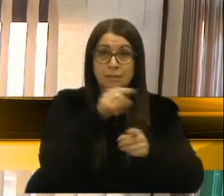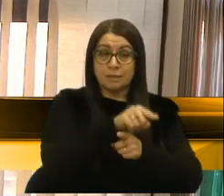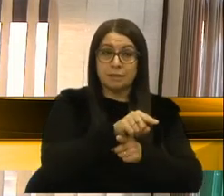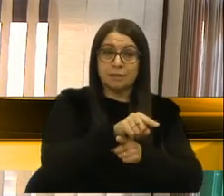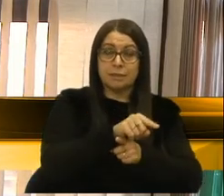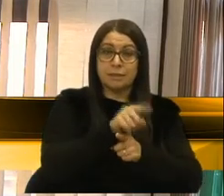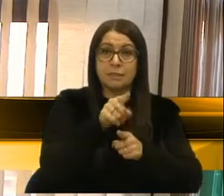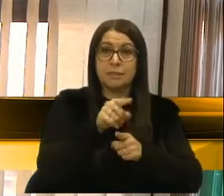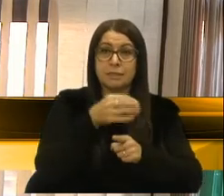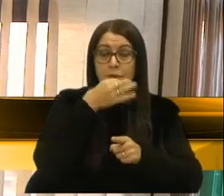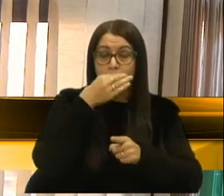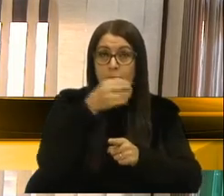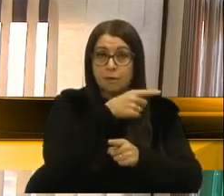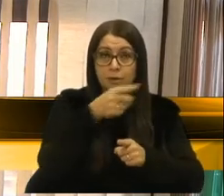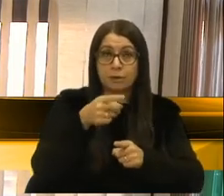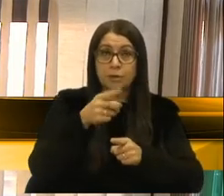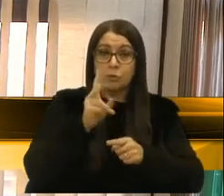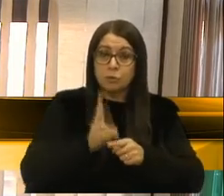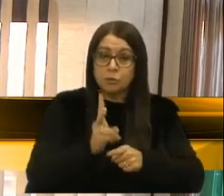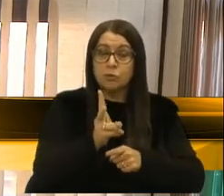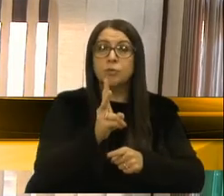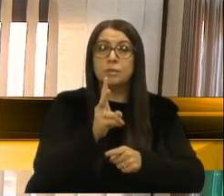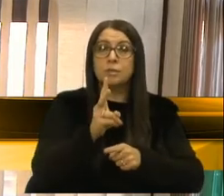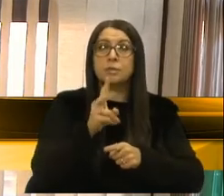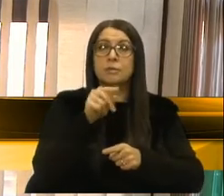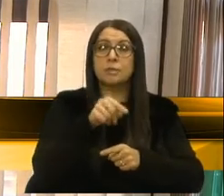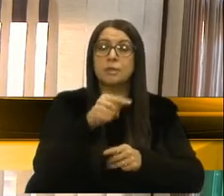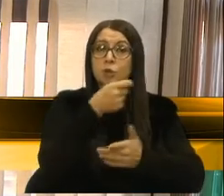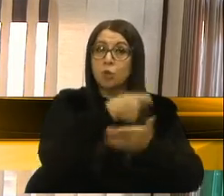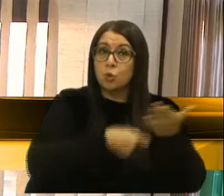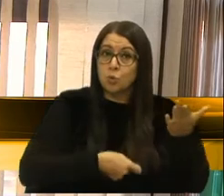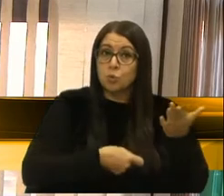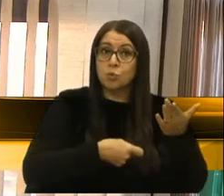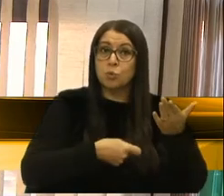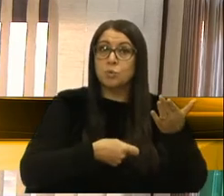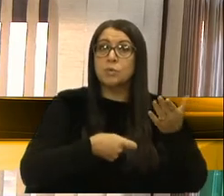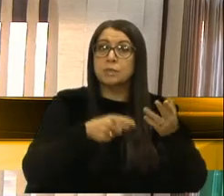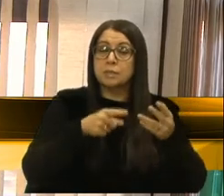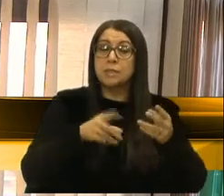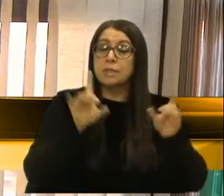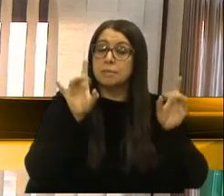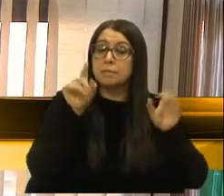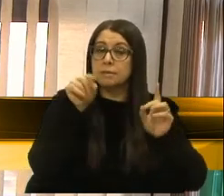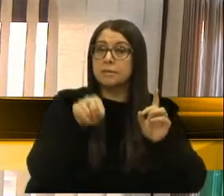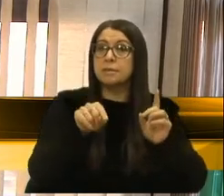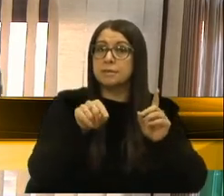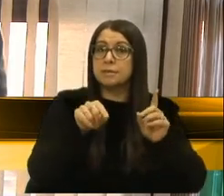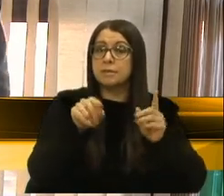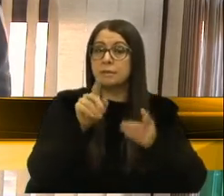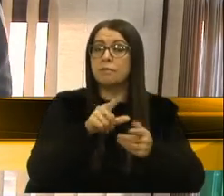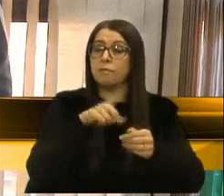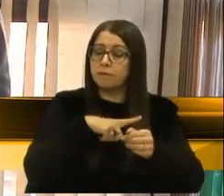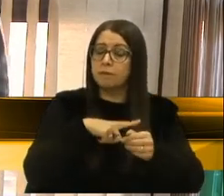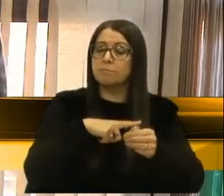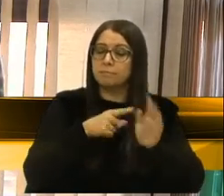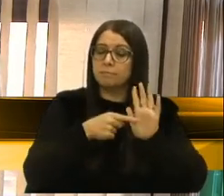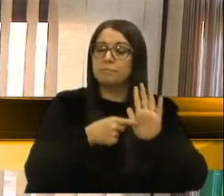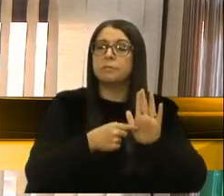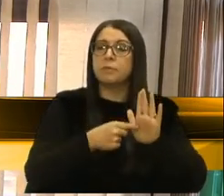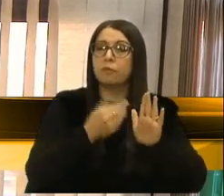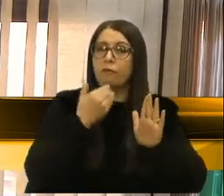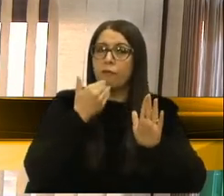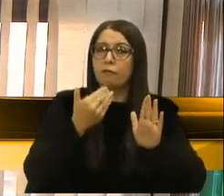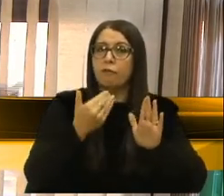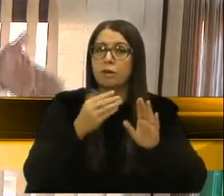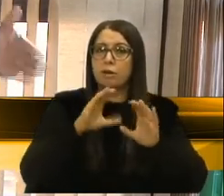parecer, essa prorrogação desse concurso, desse certame em específico, vai estar prestando um grande favor à